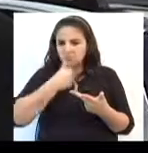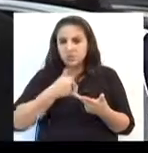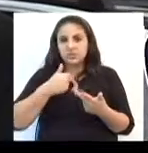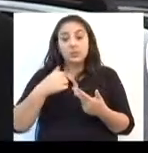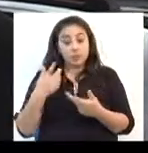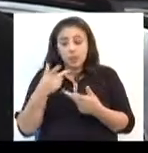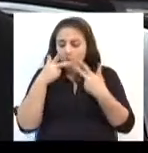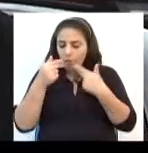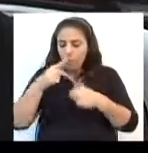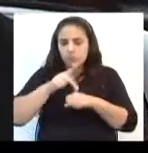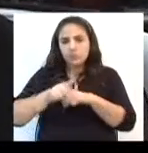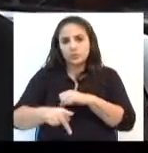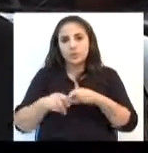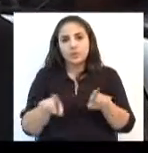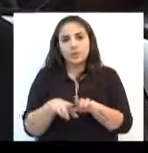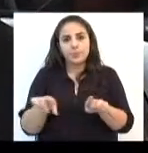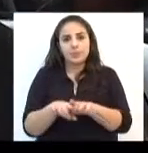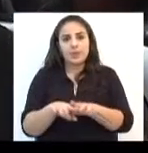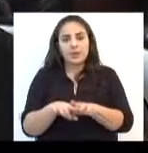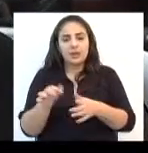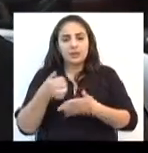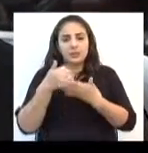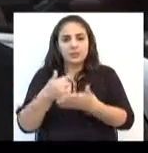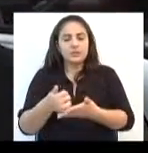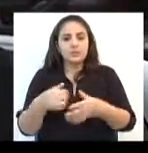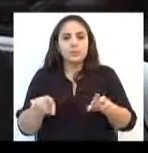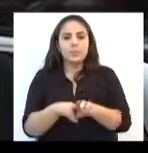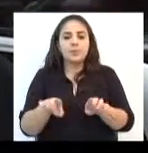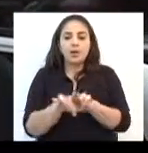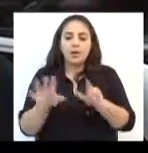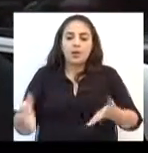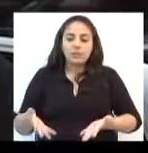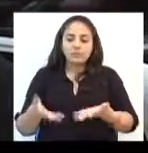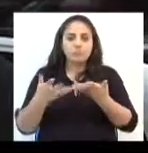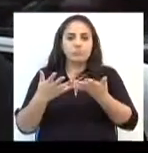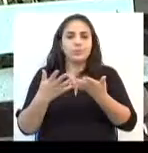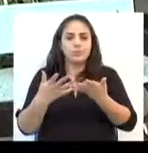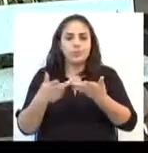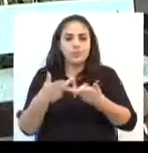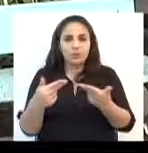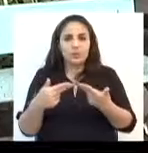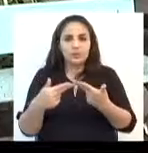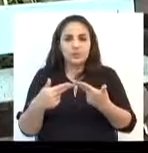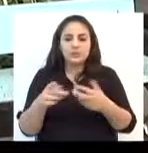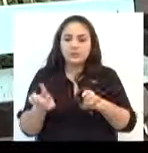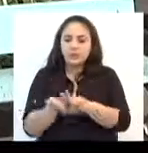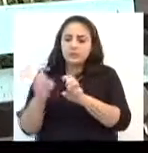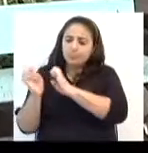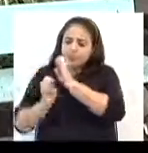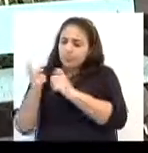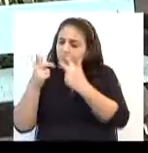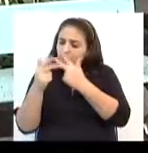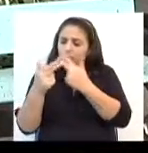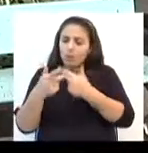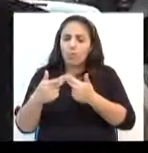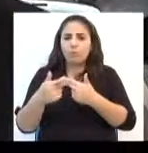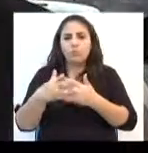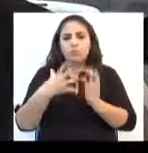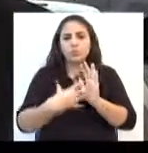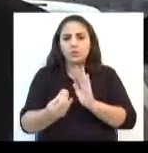Logistas também apoia a causa, além de incentivar o empresariado a tomar a mesma atitude.